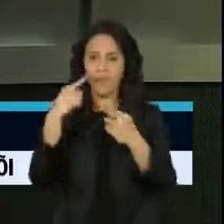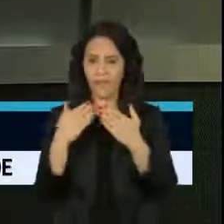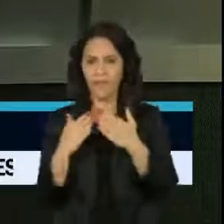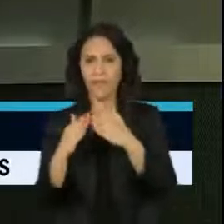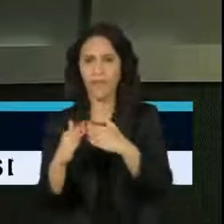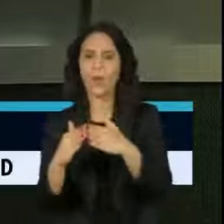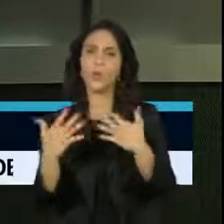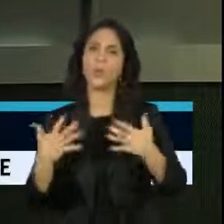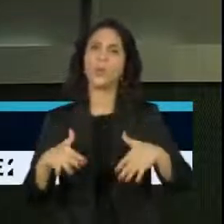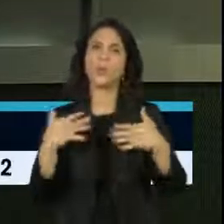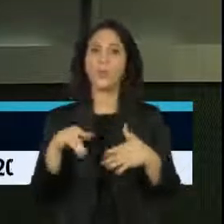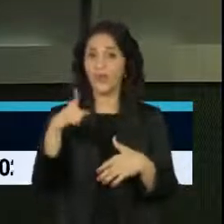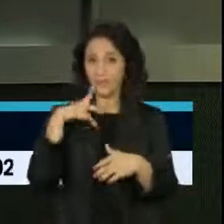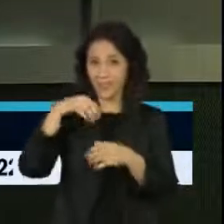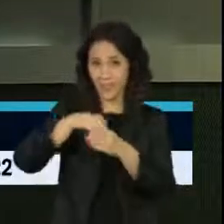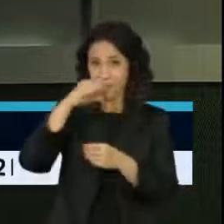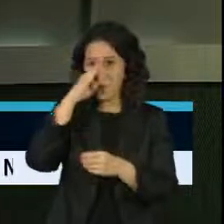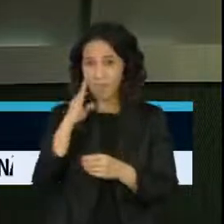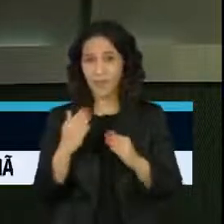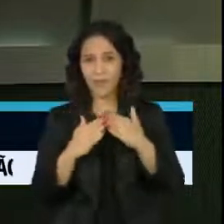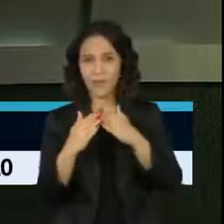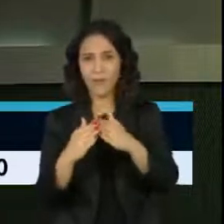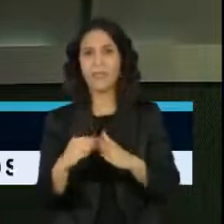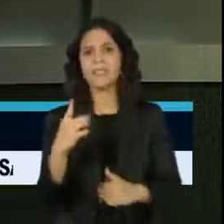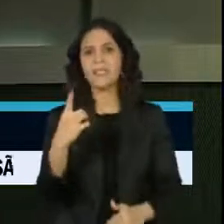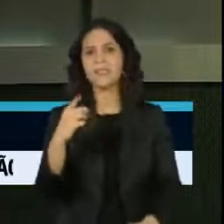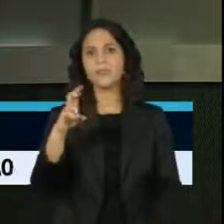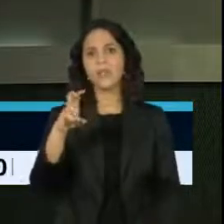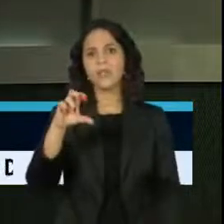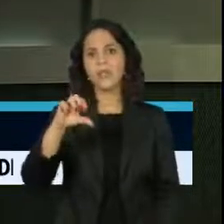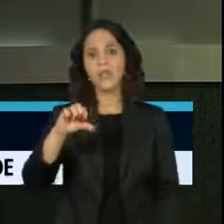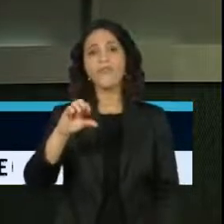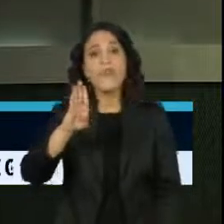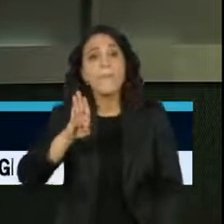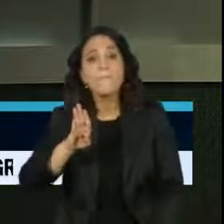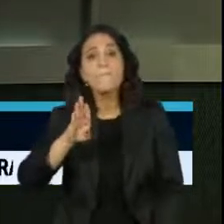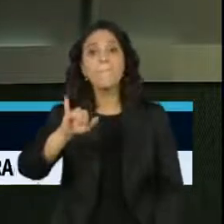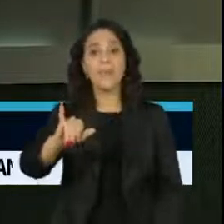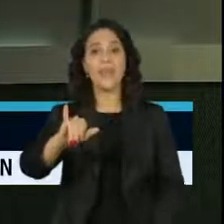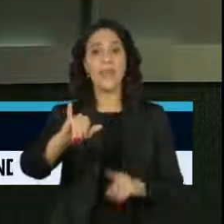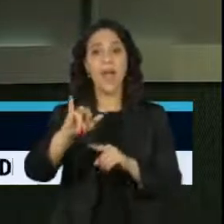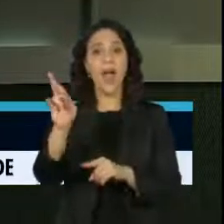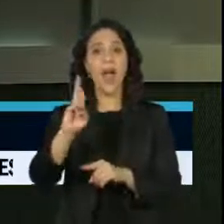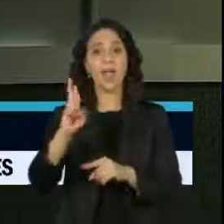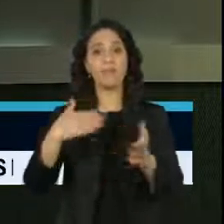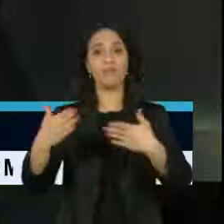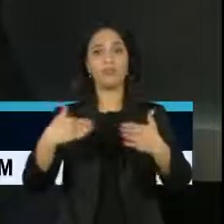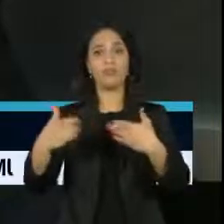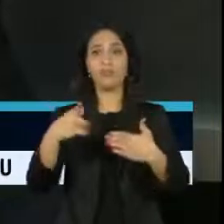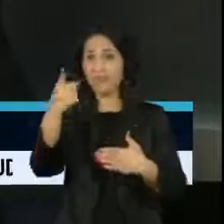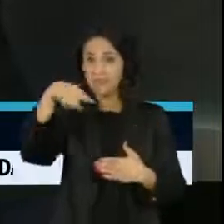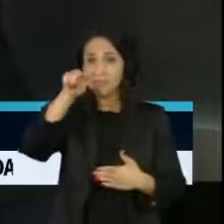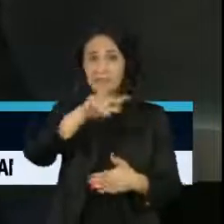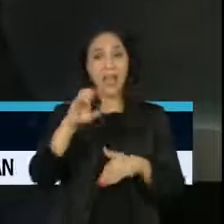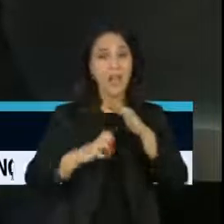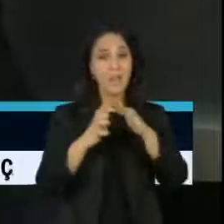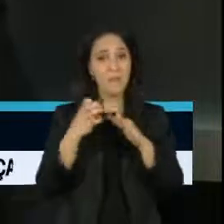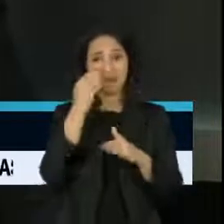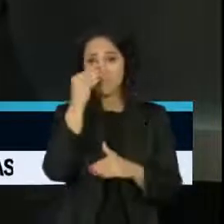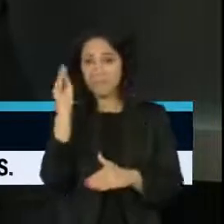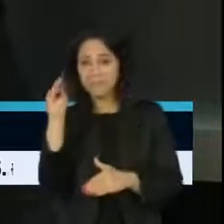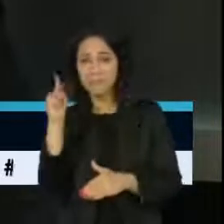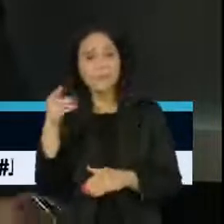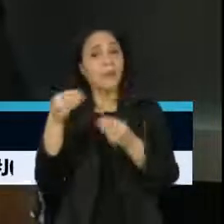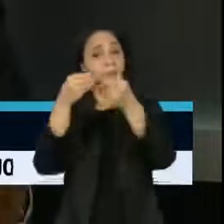Movimento-se nas favelas no Brasil, 159 bilhões de reais. E as empresas que não estão investindo na favela estão perdendo dinheiro. Agora que se começa